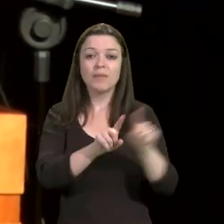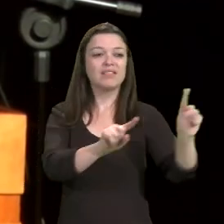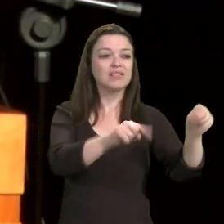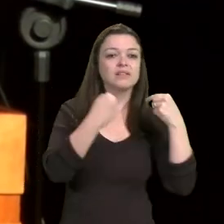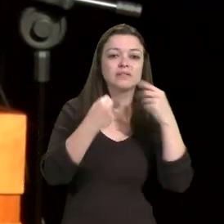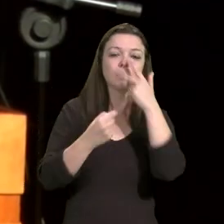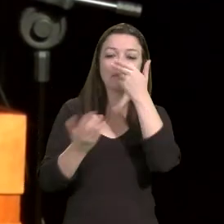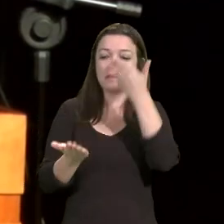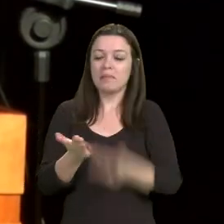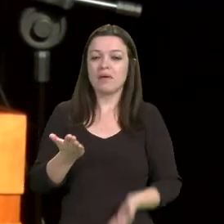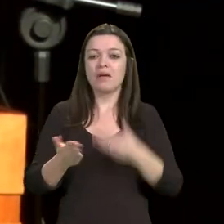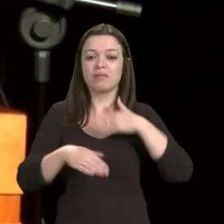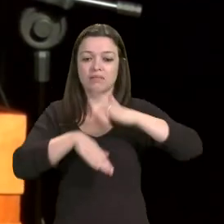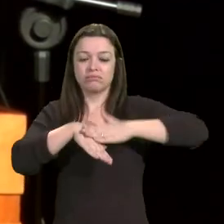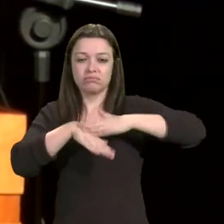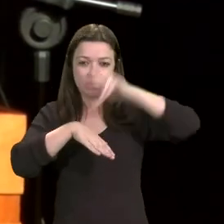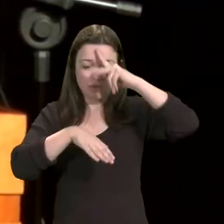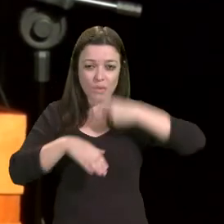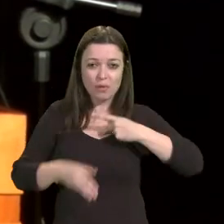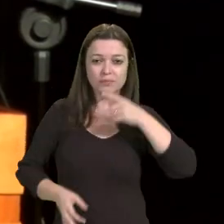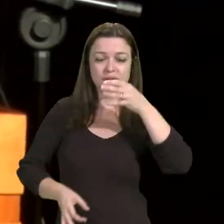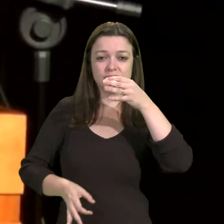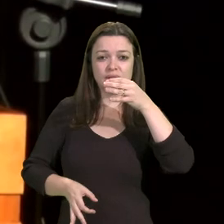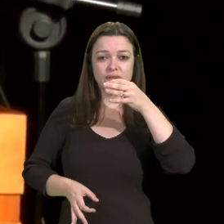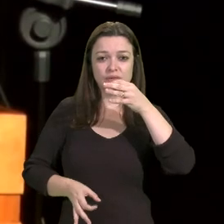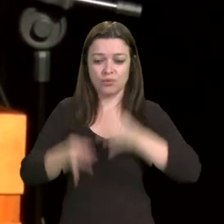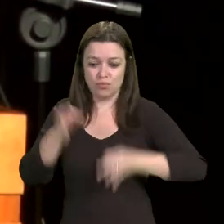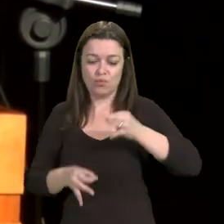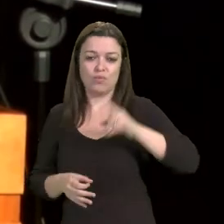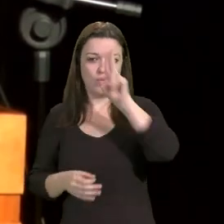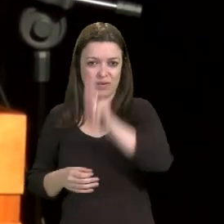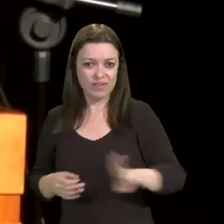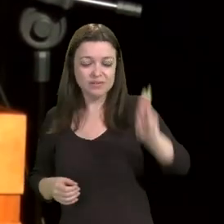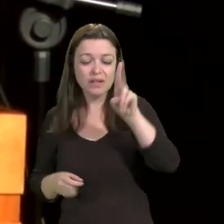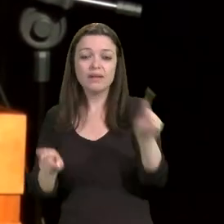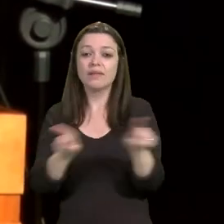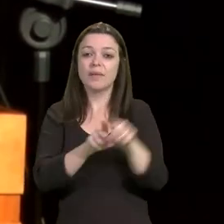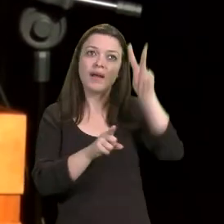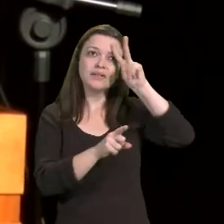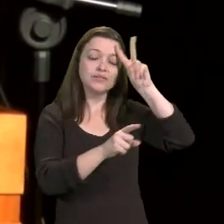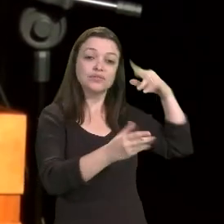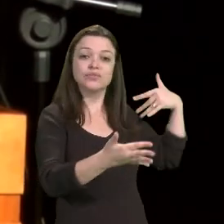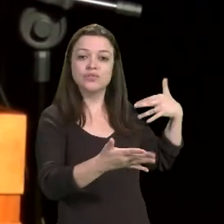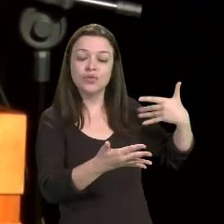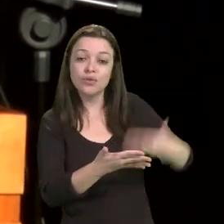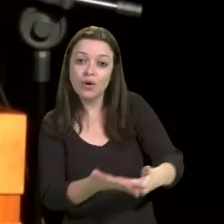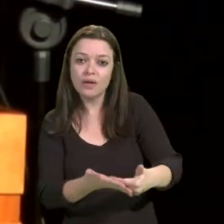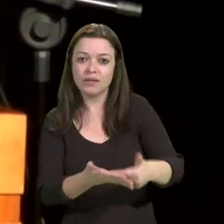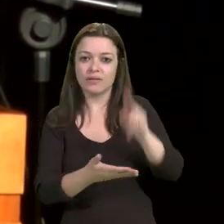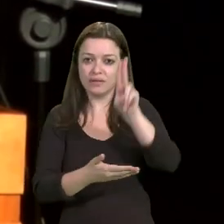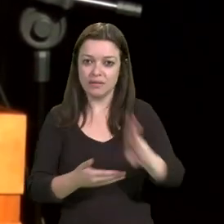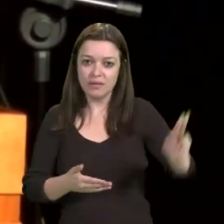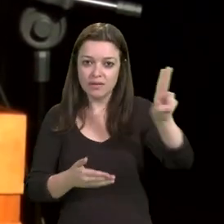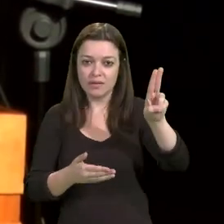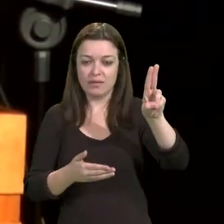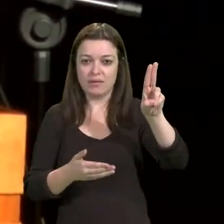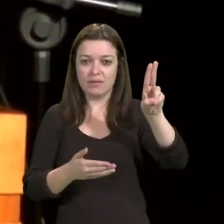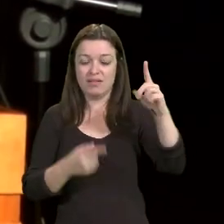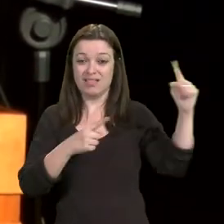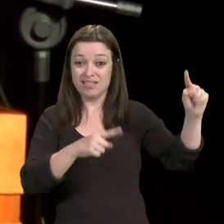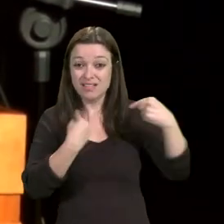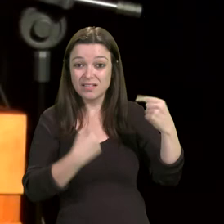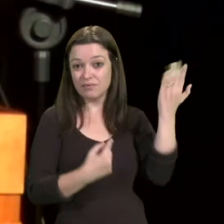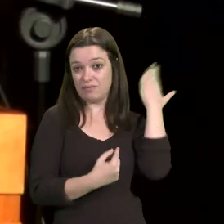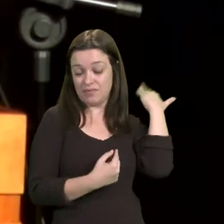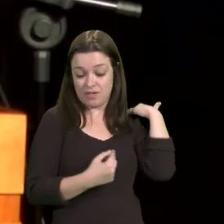desafiam a história das universidades, que desafiam o nosso passado, o nosso presente